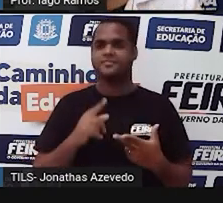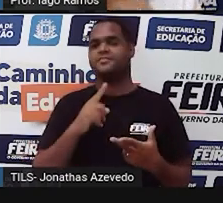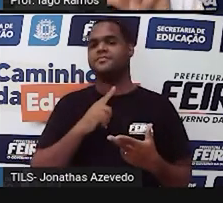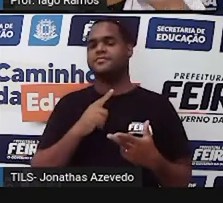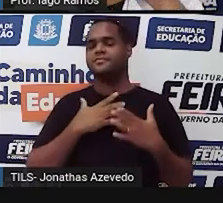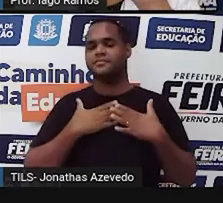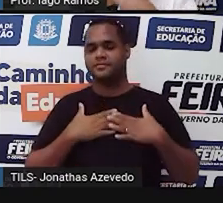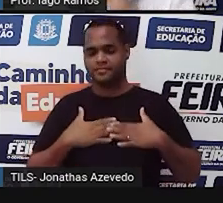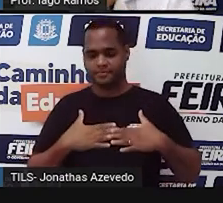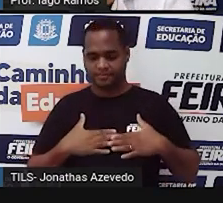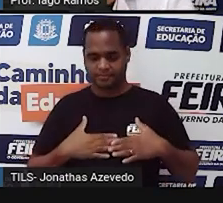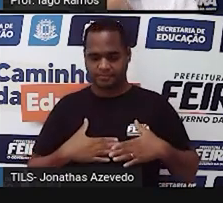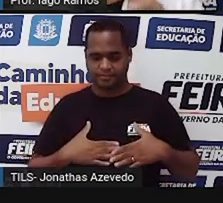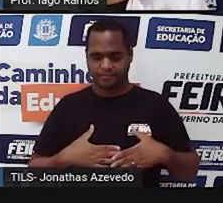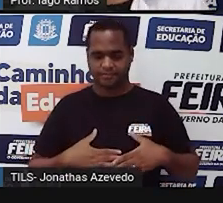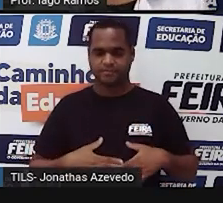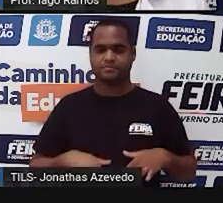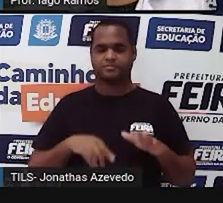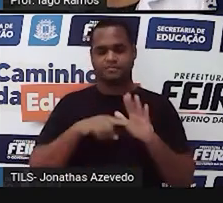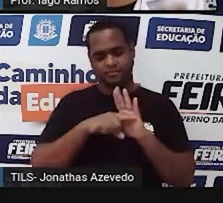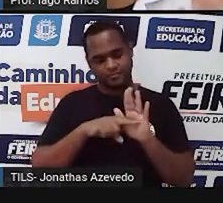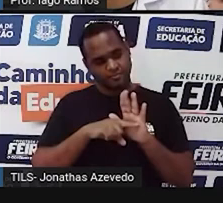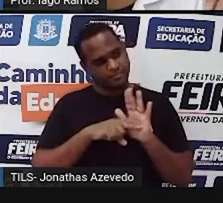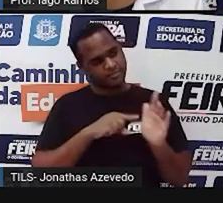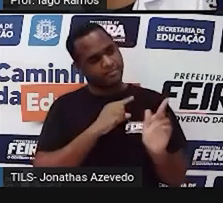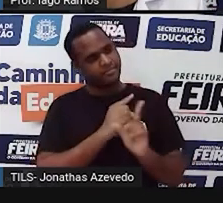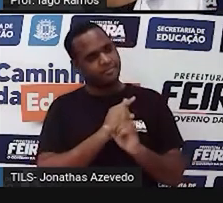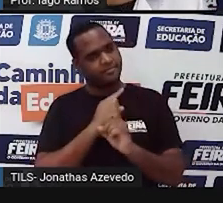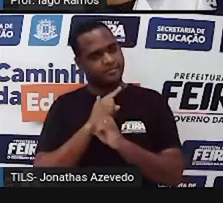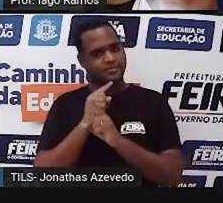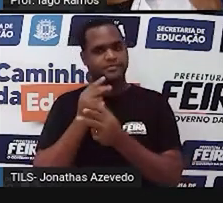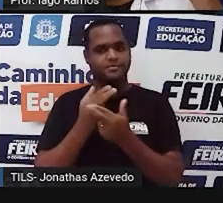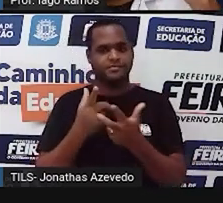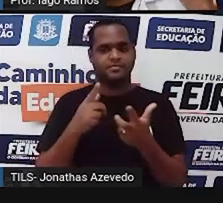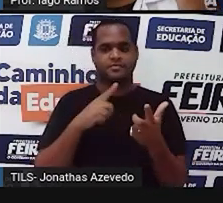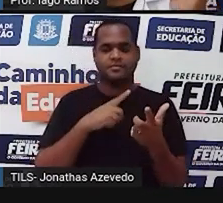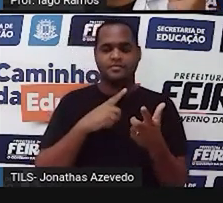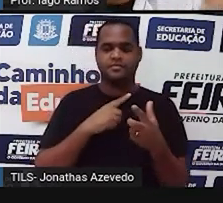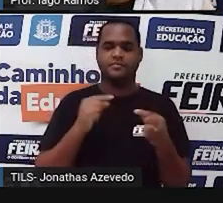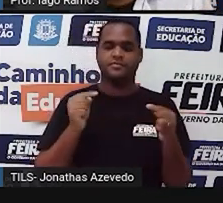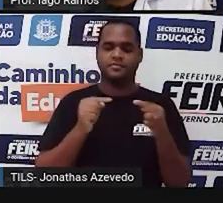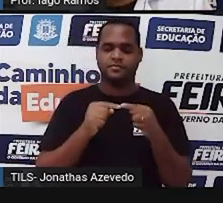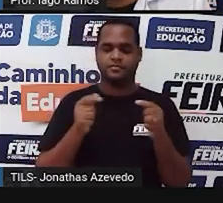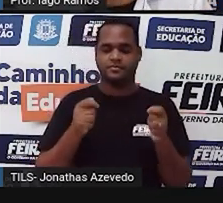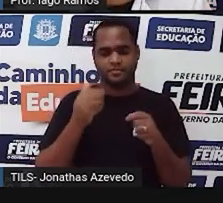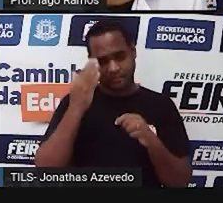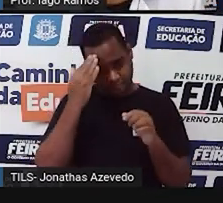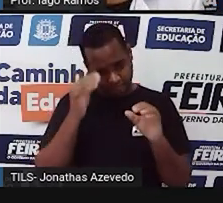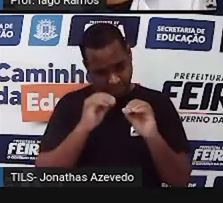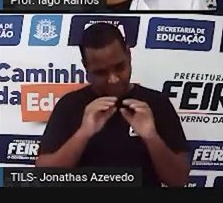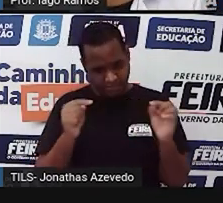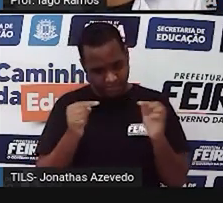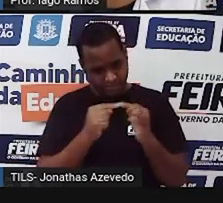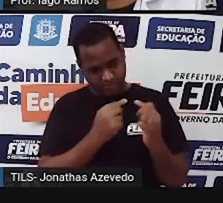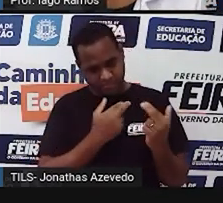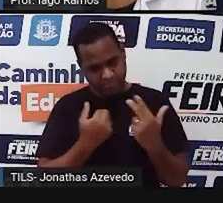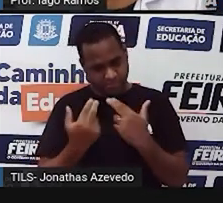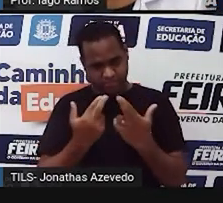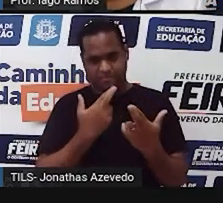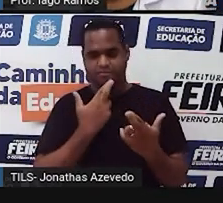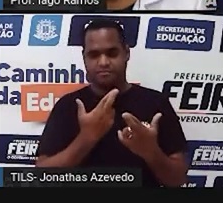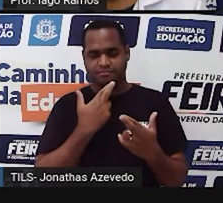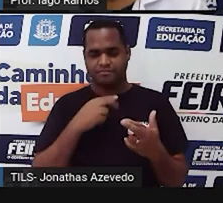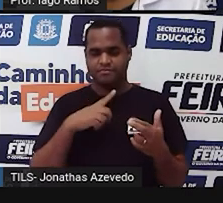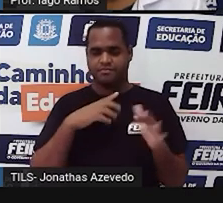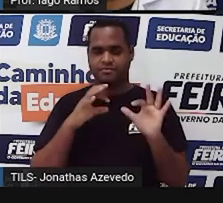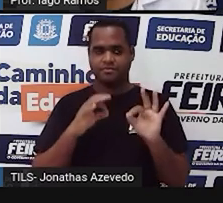devagarzinho, fazendo todas as investigações naquelas balanças, para conseguir entender direitinho a igualdade e responder essas perguntas.